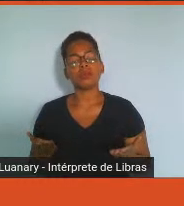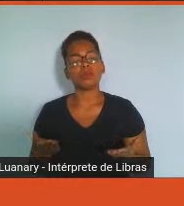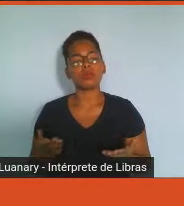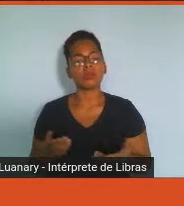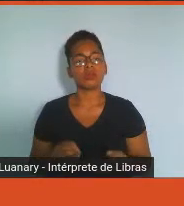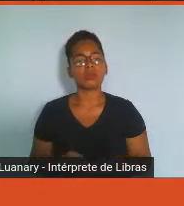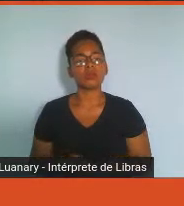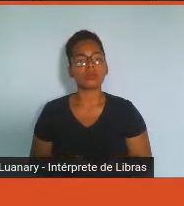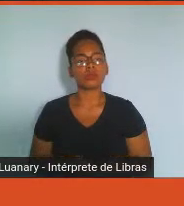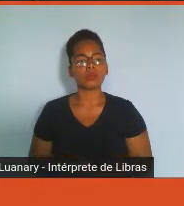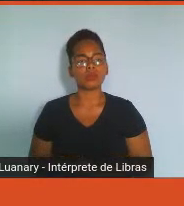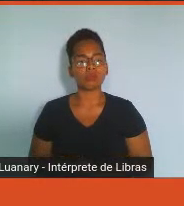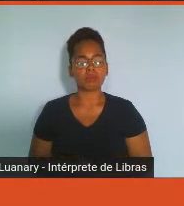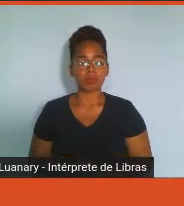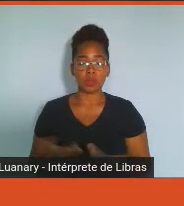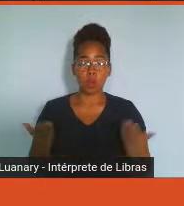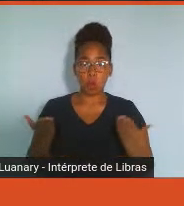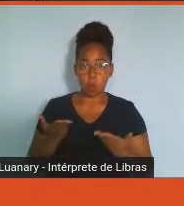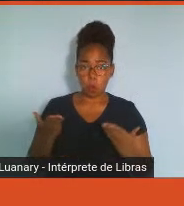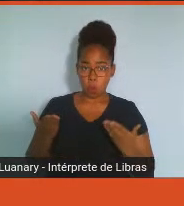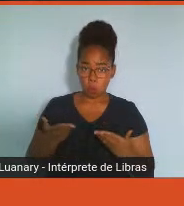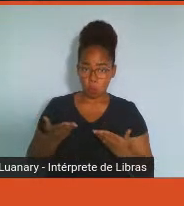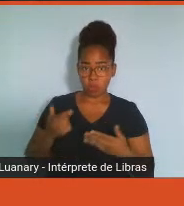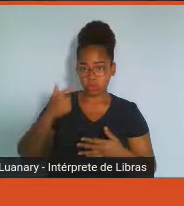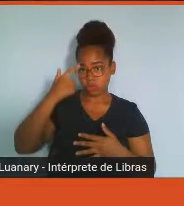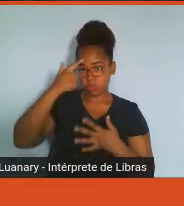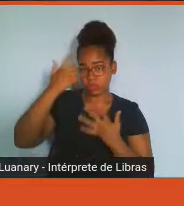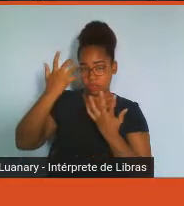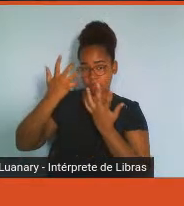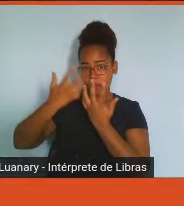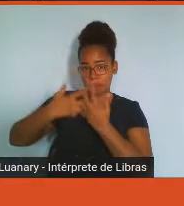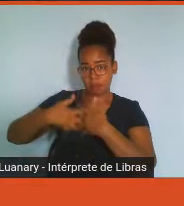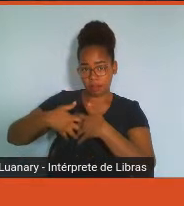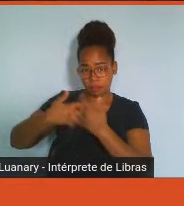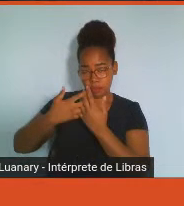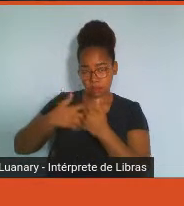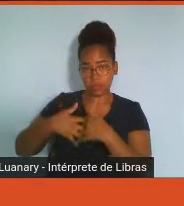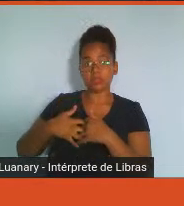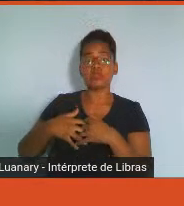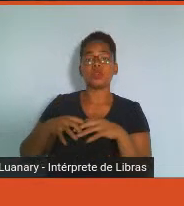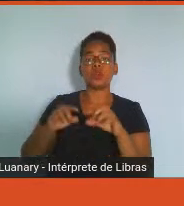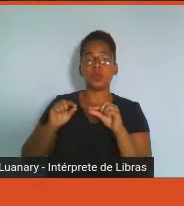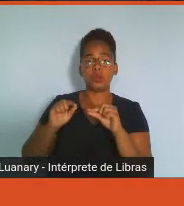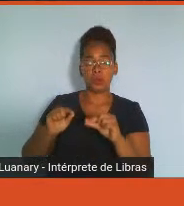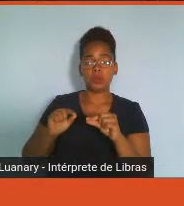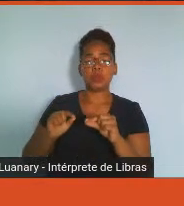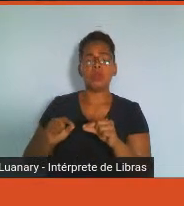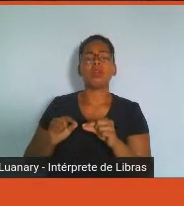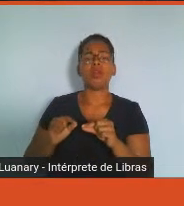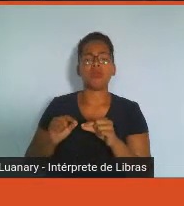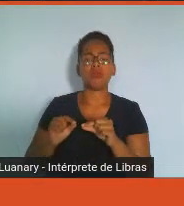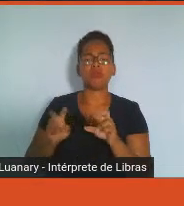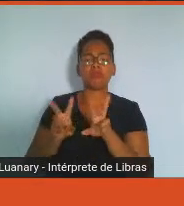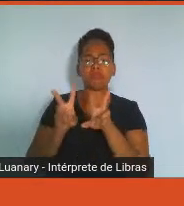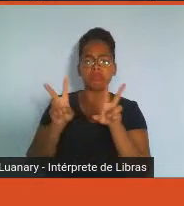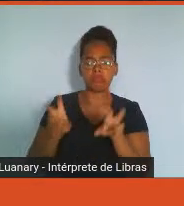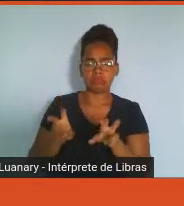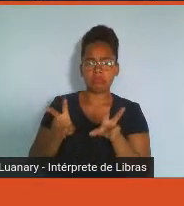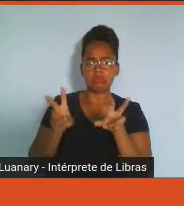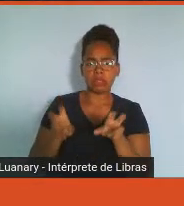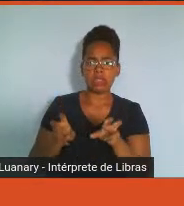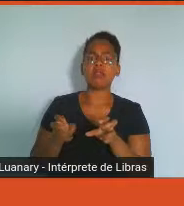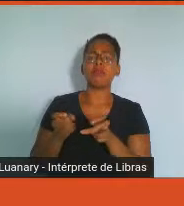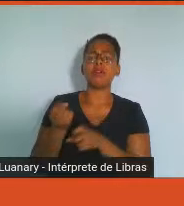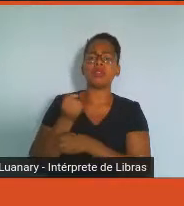vai pensar no tema do wellness, que ele, desde 2000, tem tido um